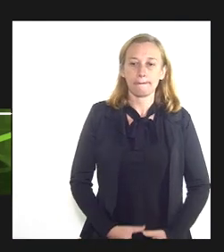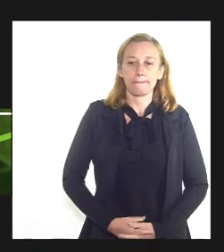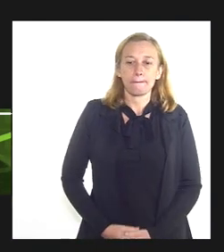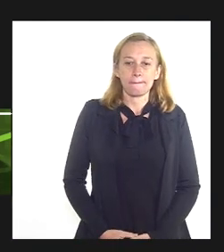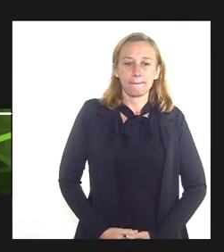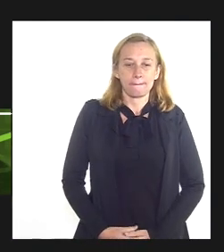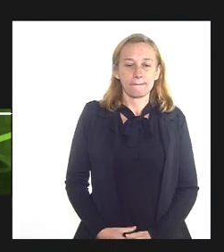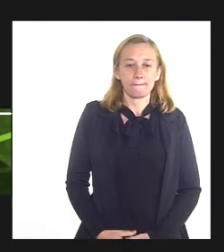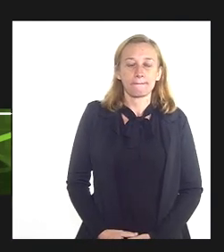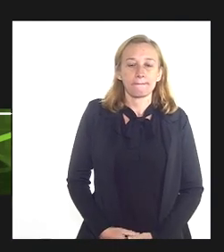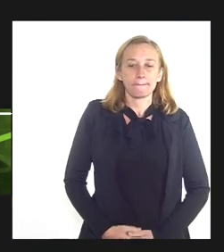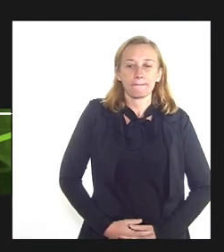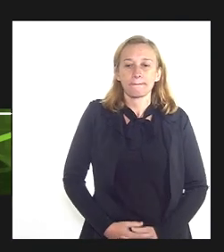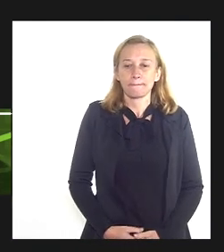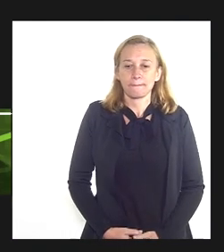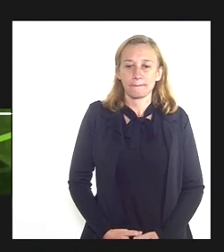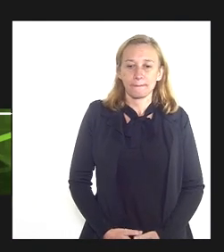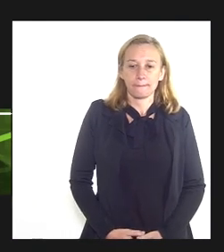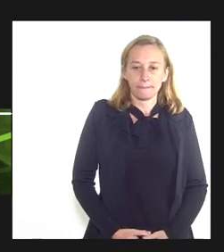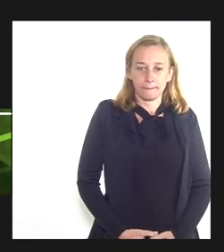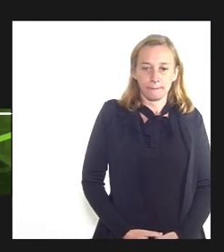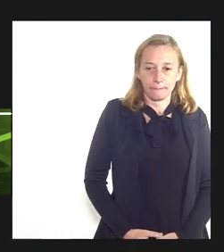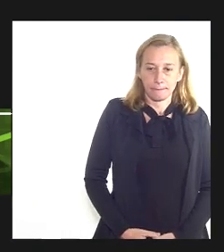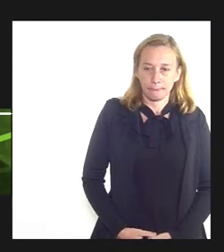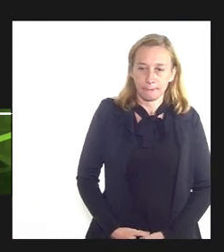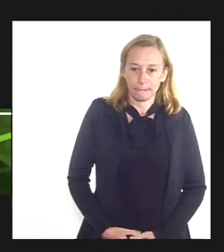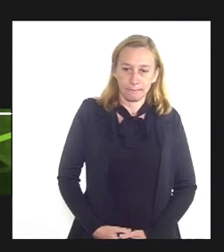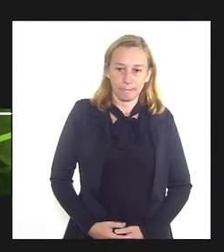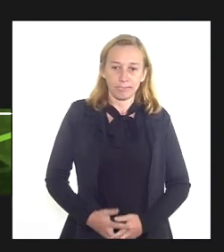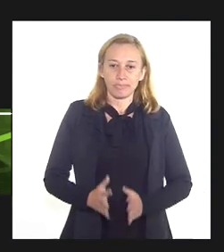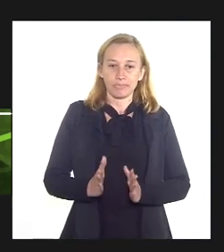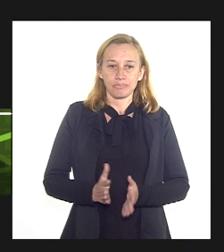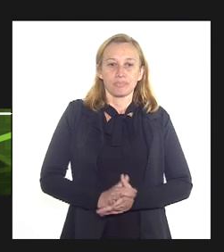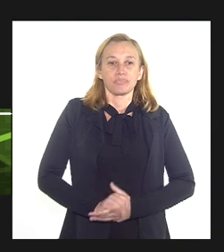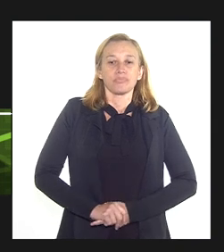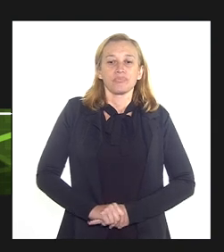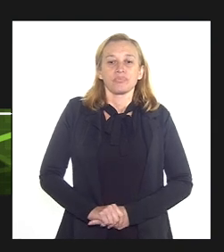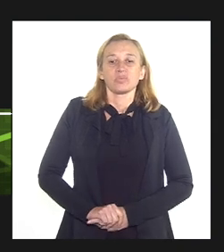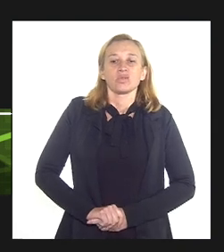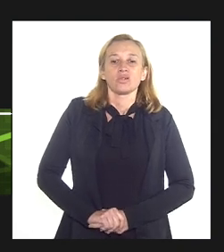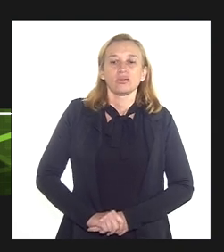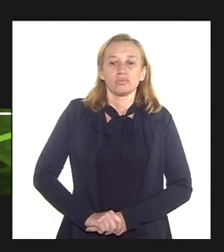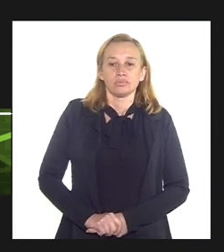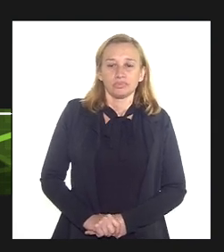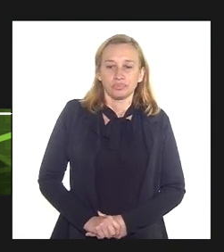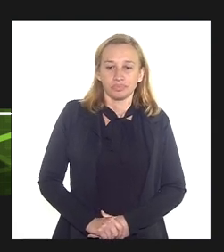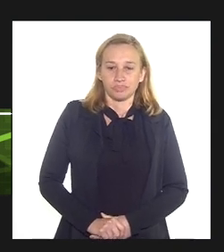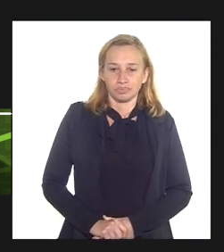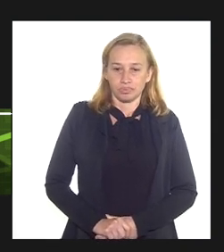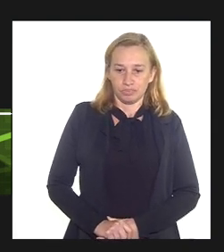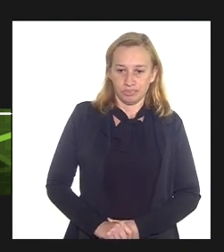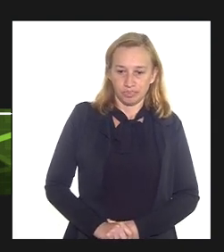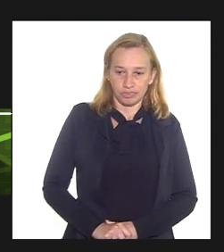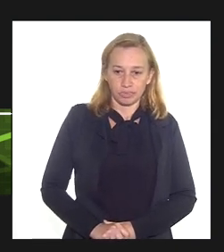Passando aqui ao que seria portanto o novo tema da